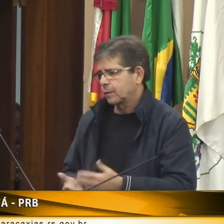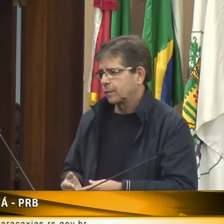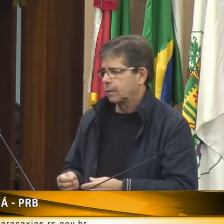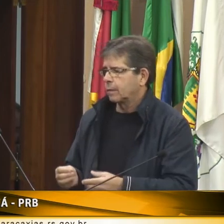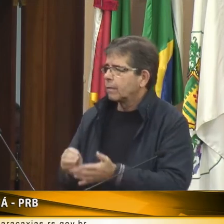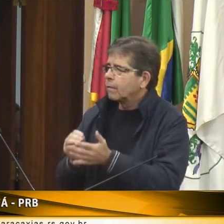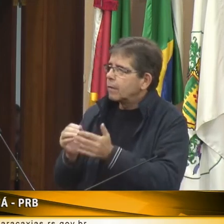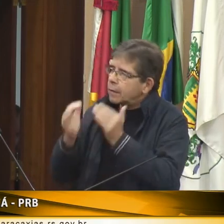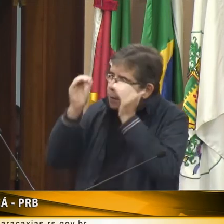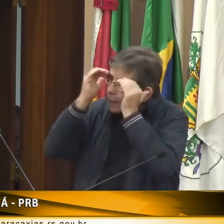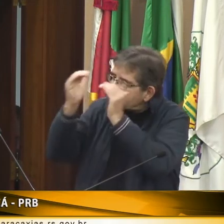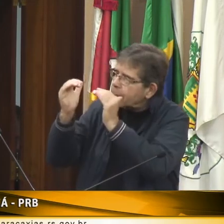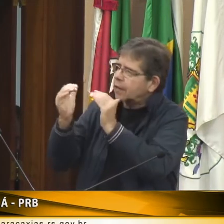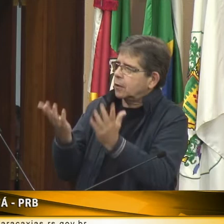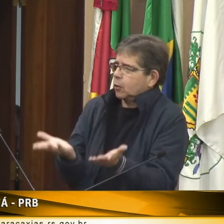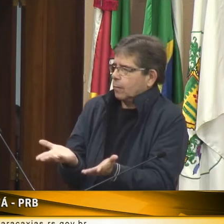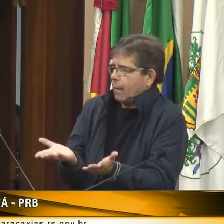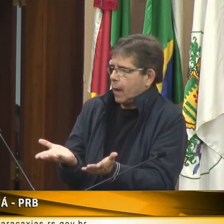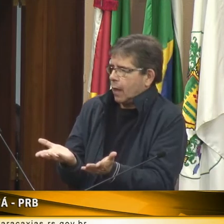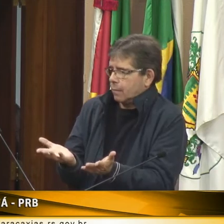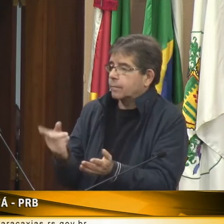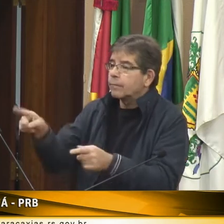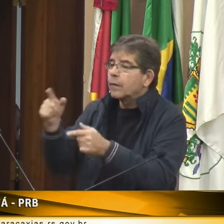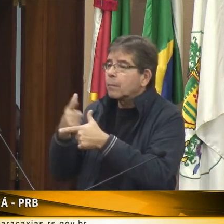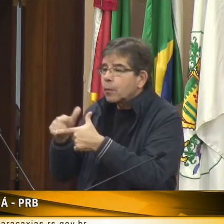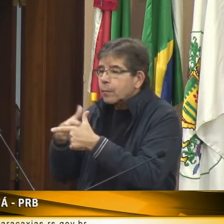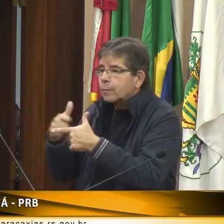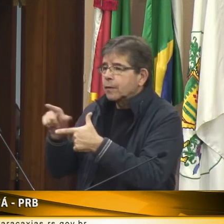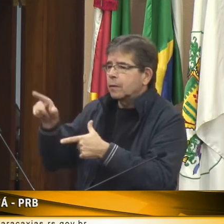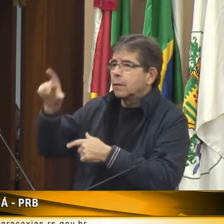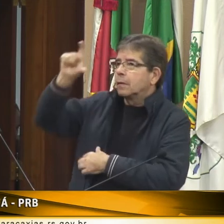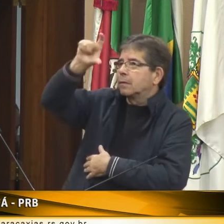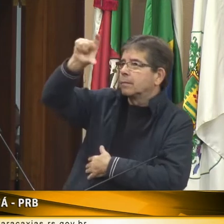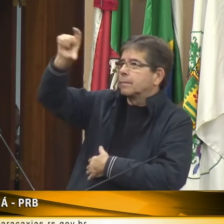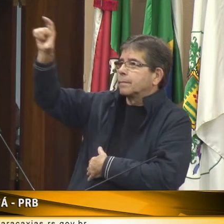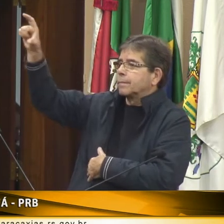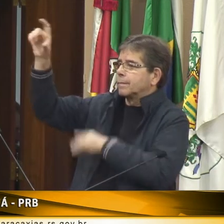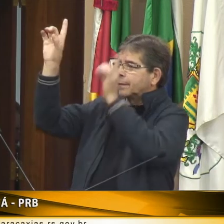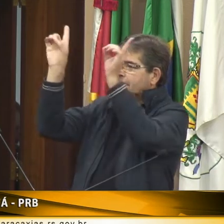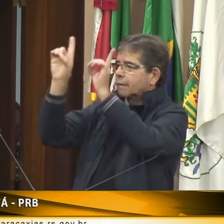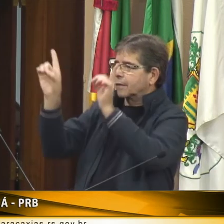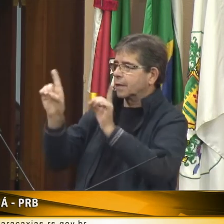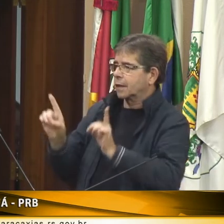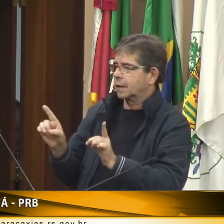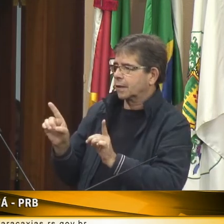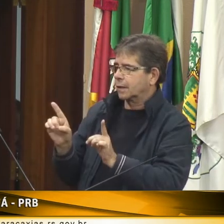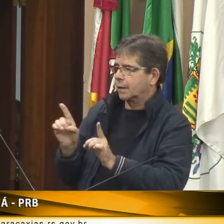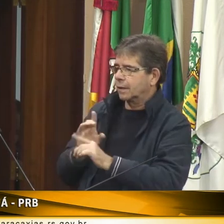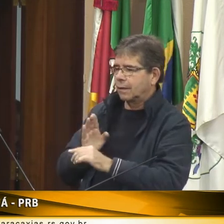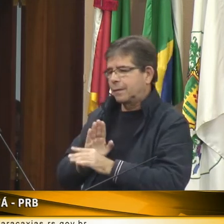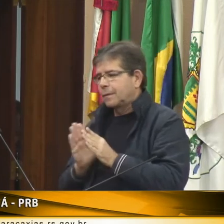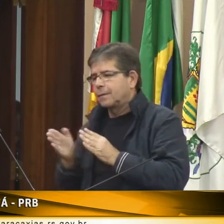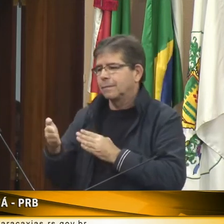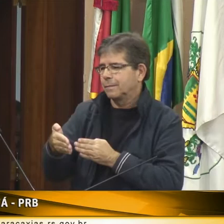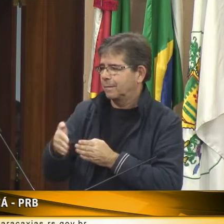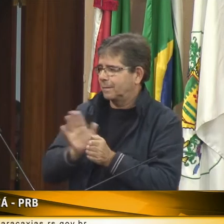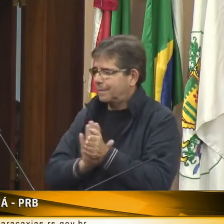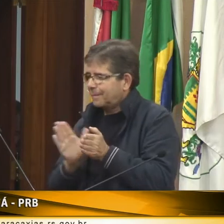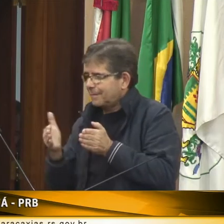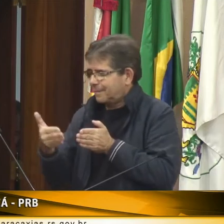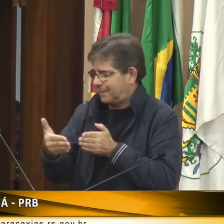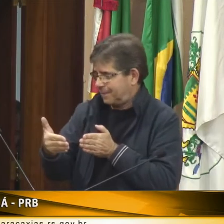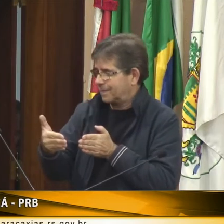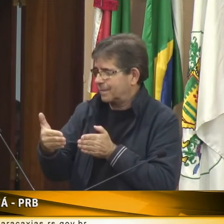sinais. Tem que ser feito através de outra forma. Então, é um respeito à pessoa surda. É um respeito à